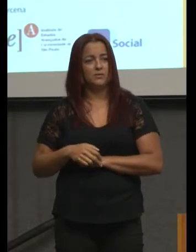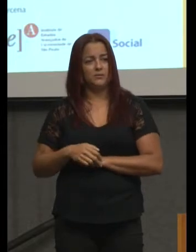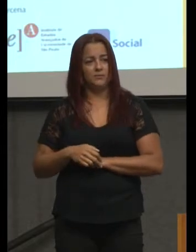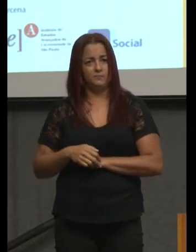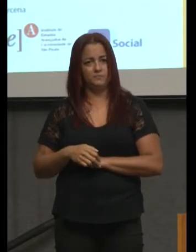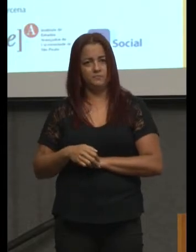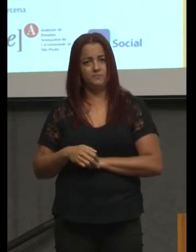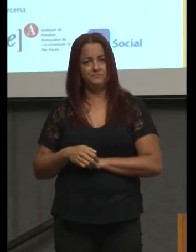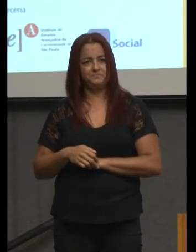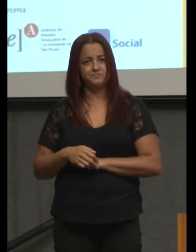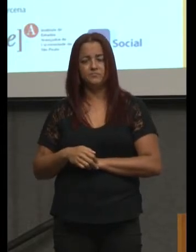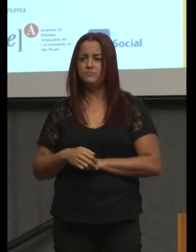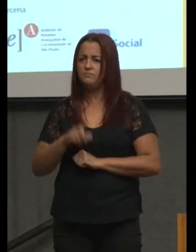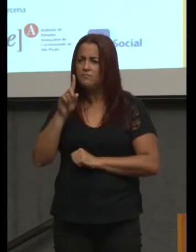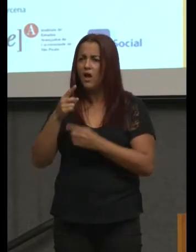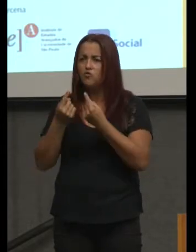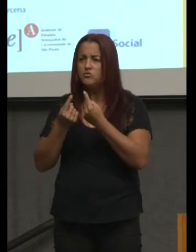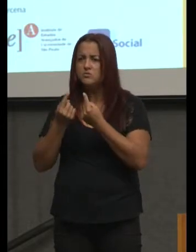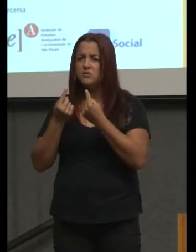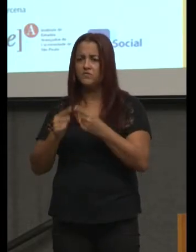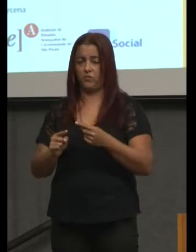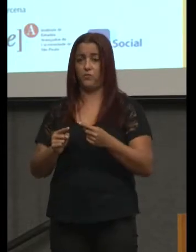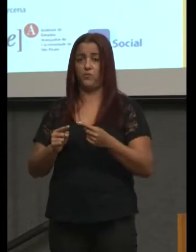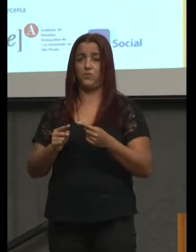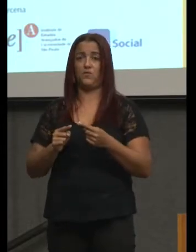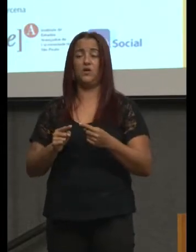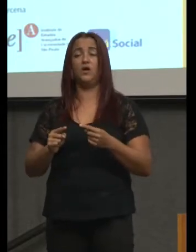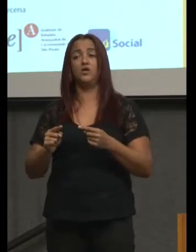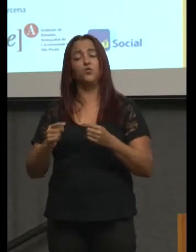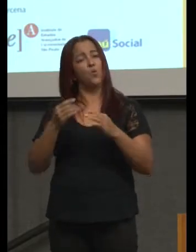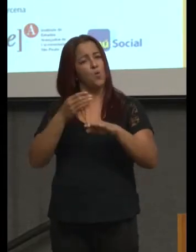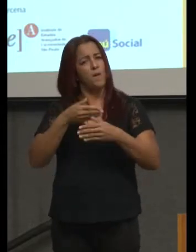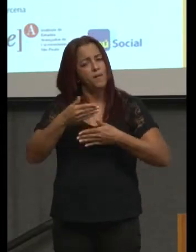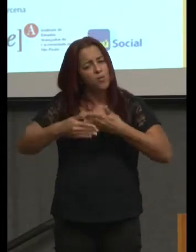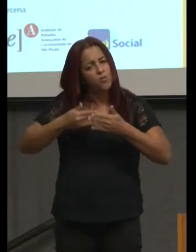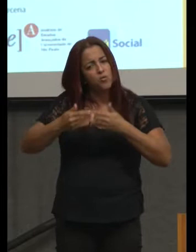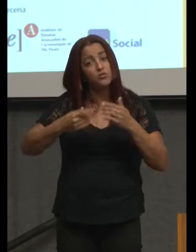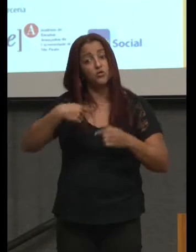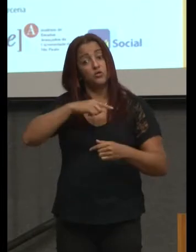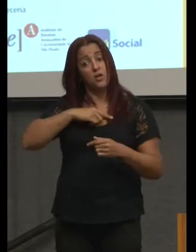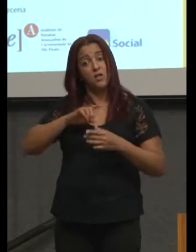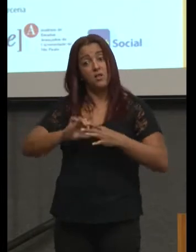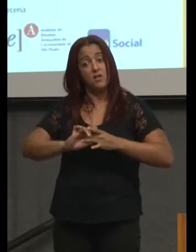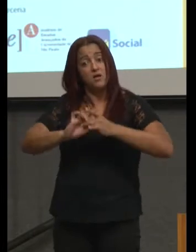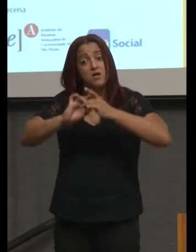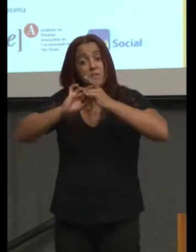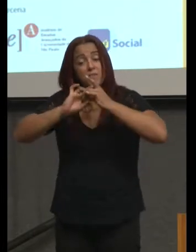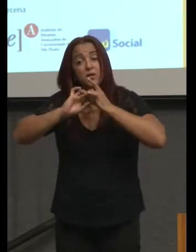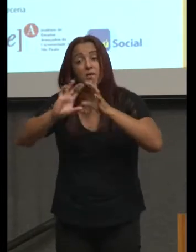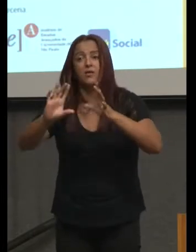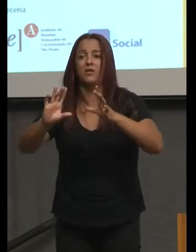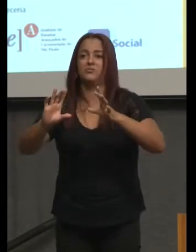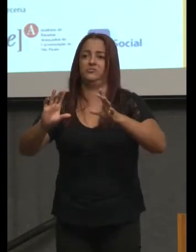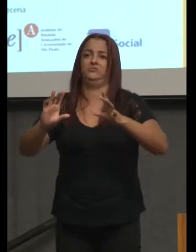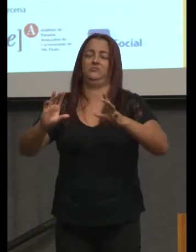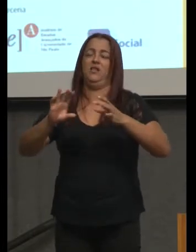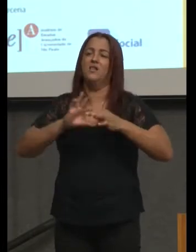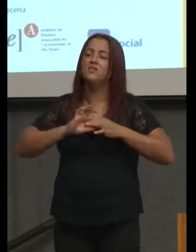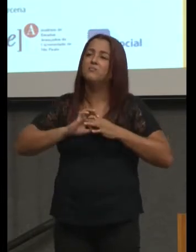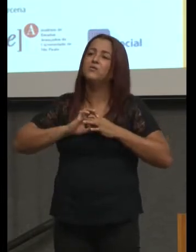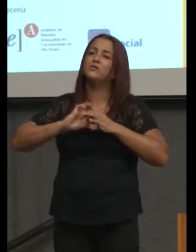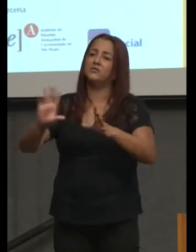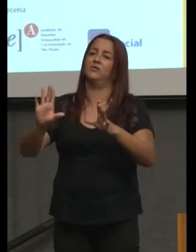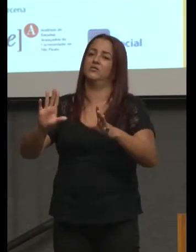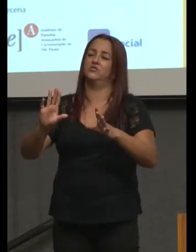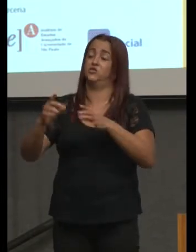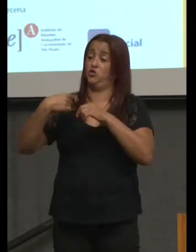esse desafio do uso da nossa liberdade, liberdade de educadores